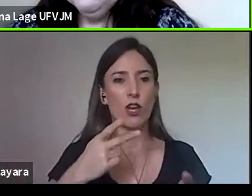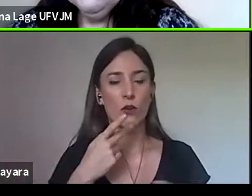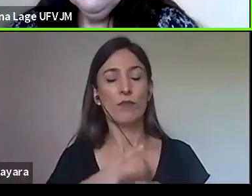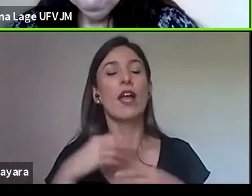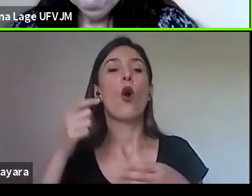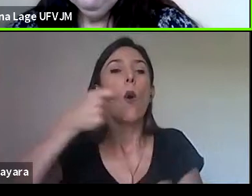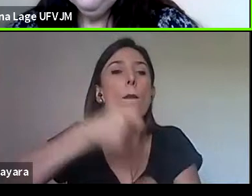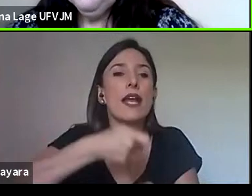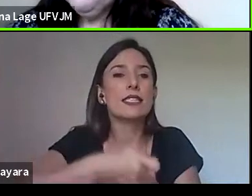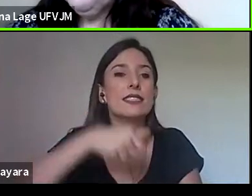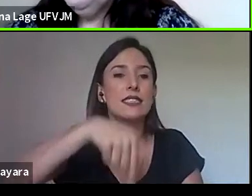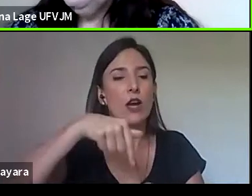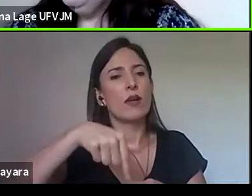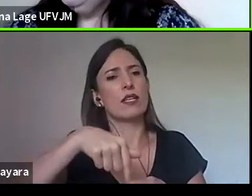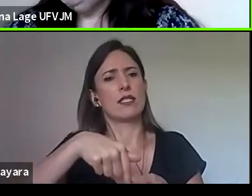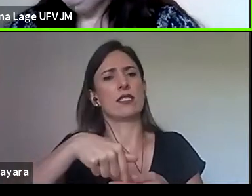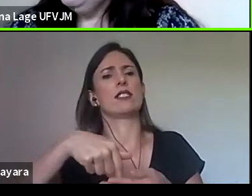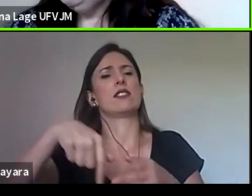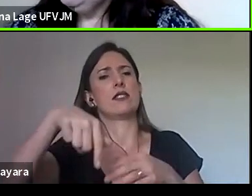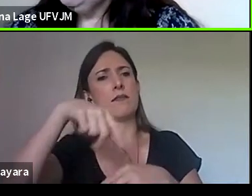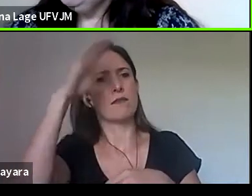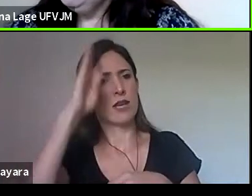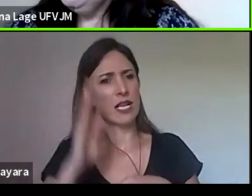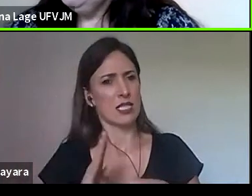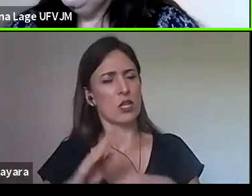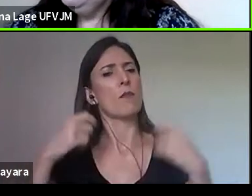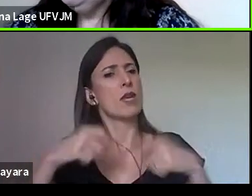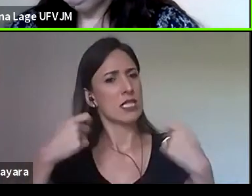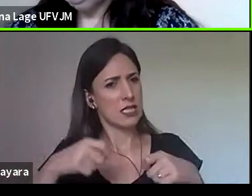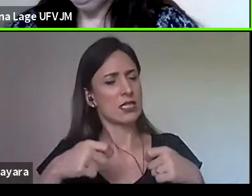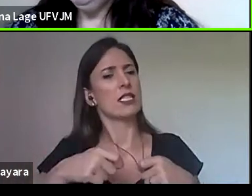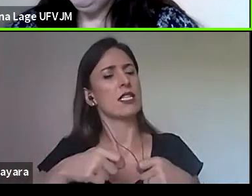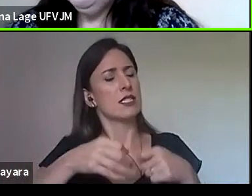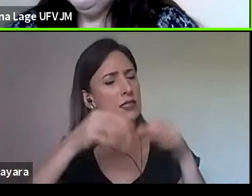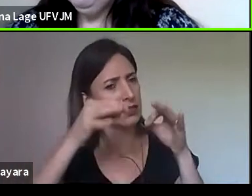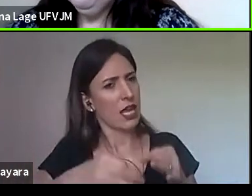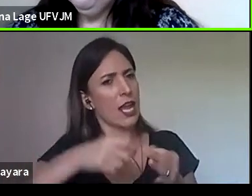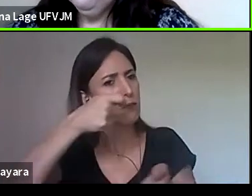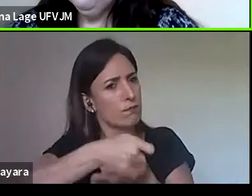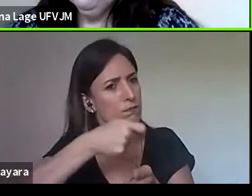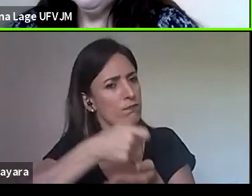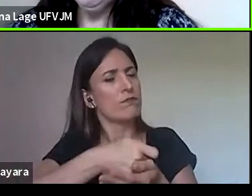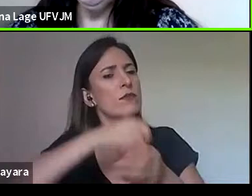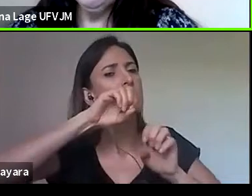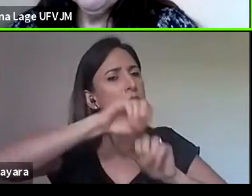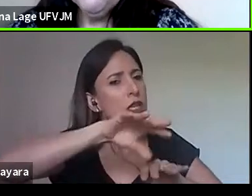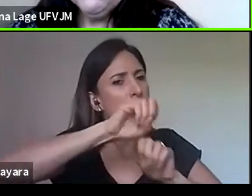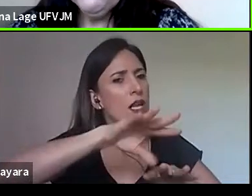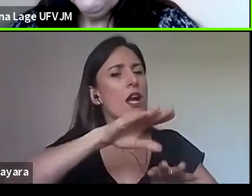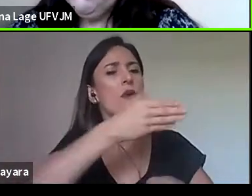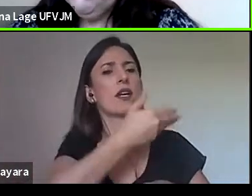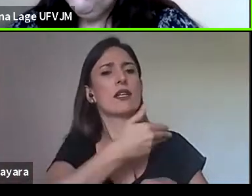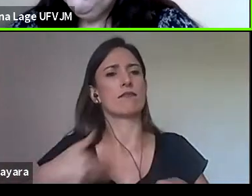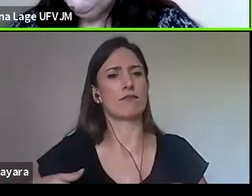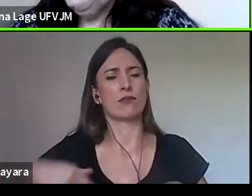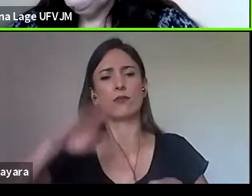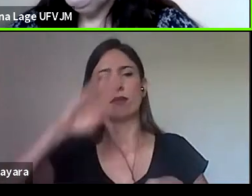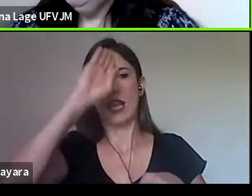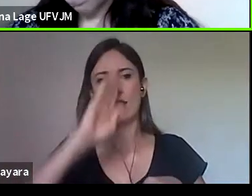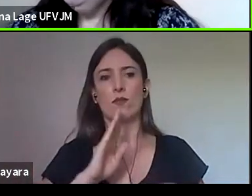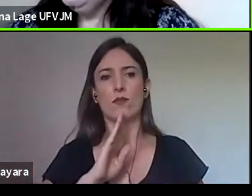gratuita, estabelecer suas diretrizes, escolher por concurso os professores